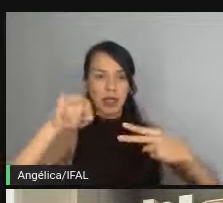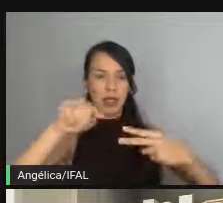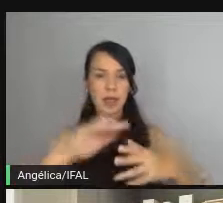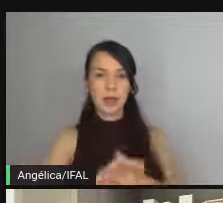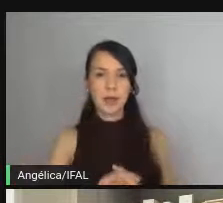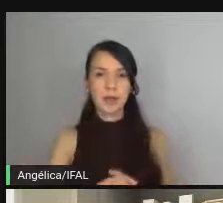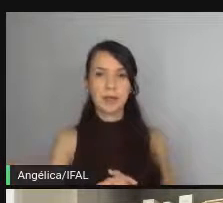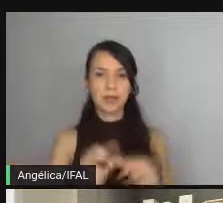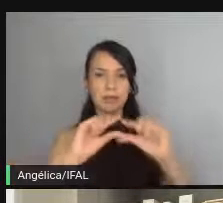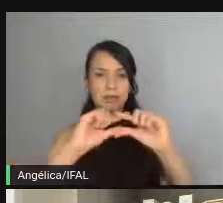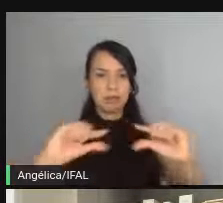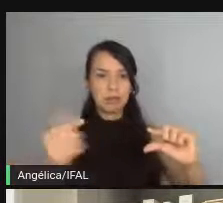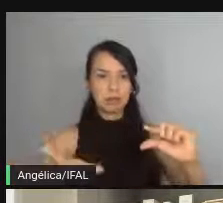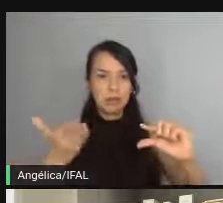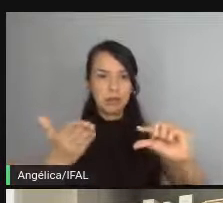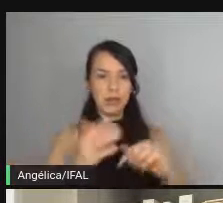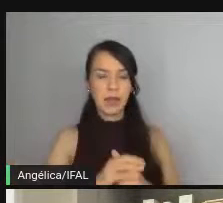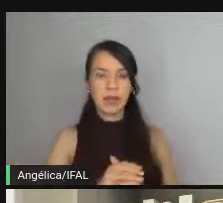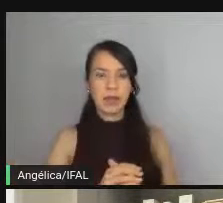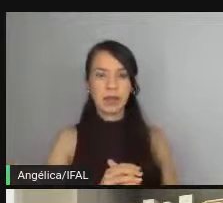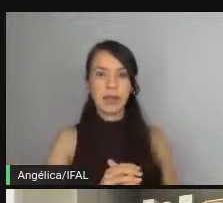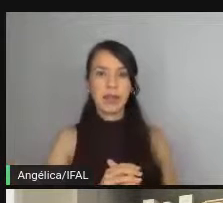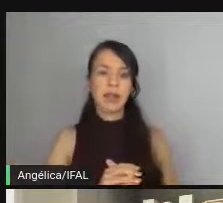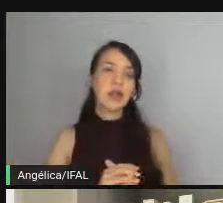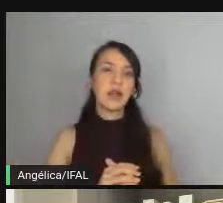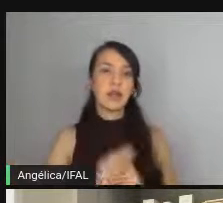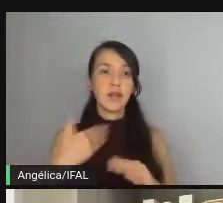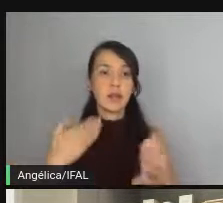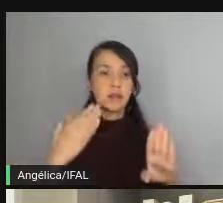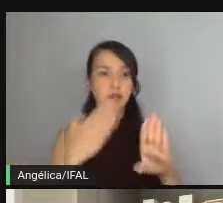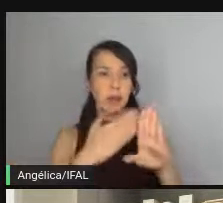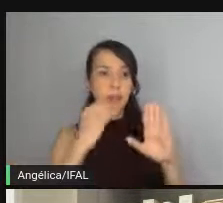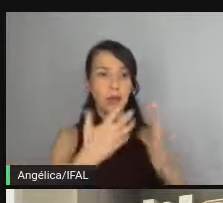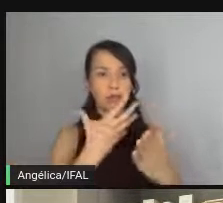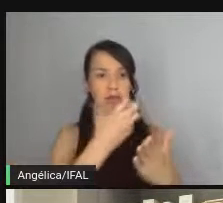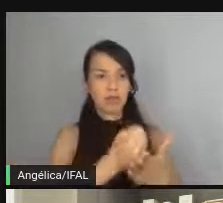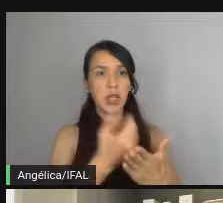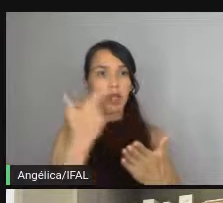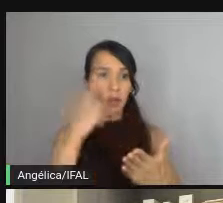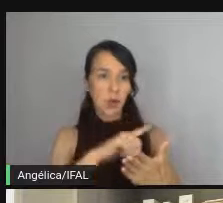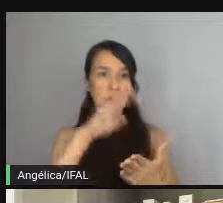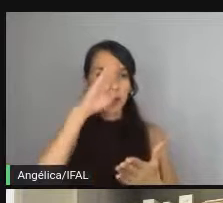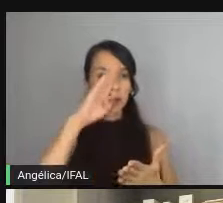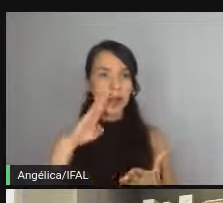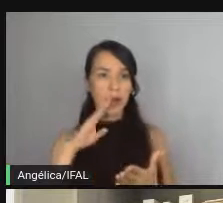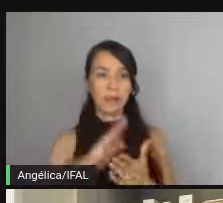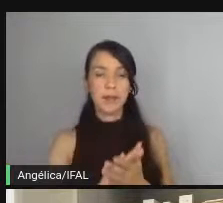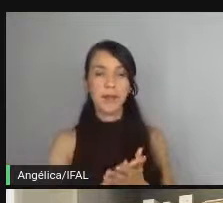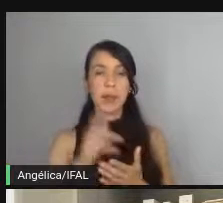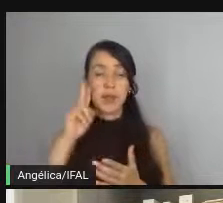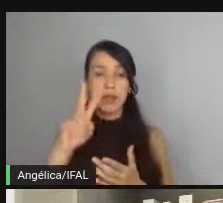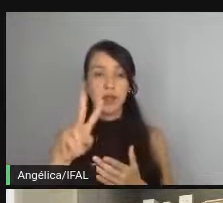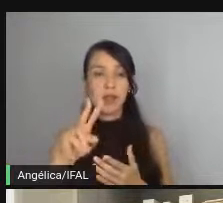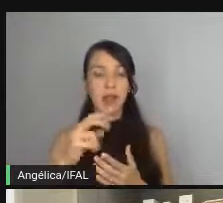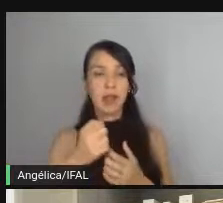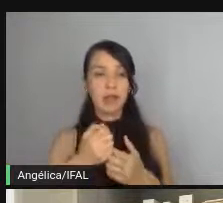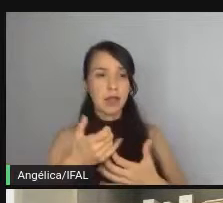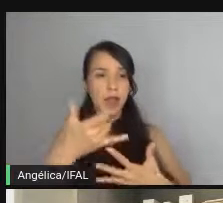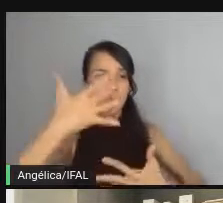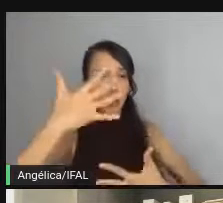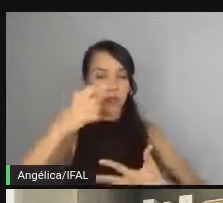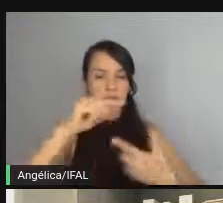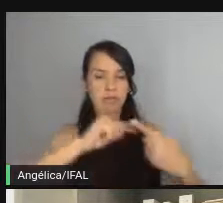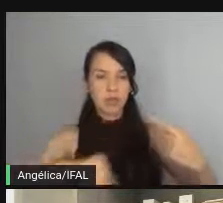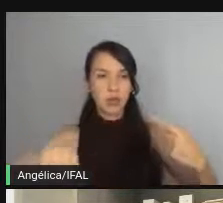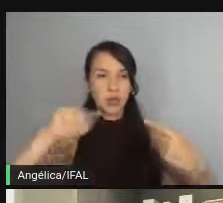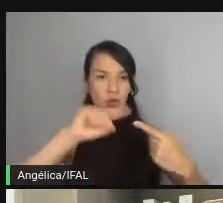rachidicalazans.com barra livro e aí você vai conseguir baixar e ver esse fluxo esse ciclo